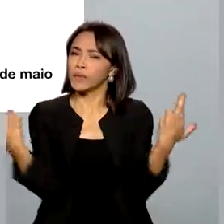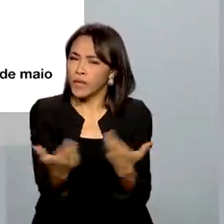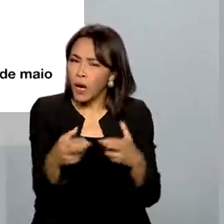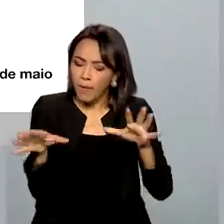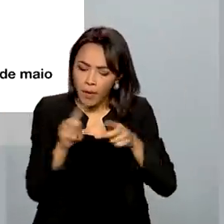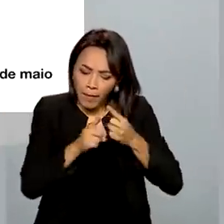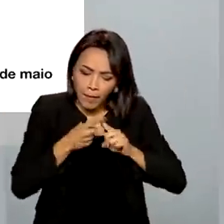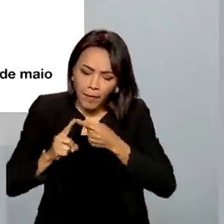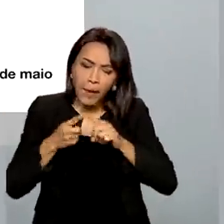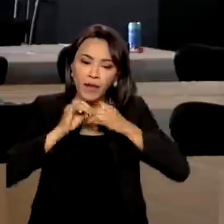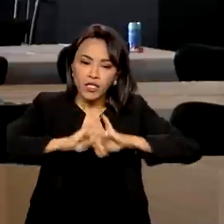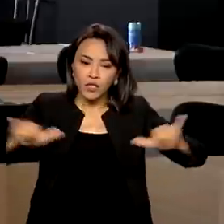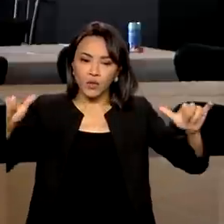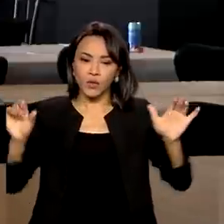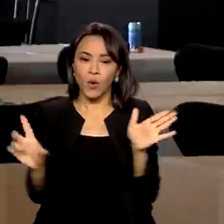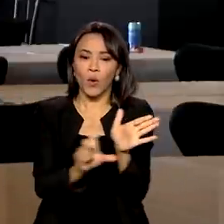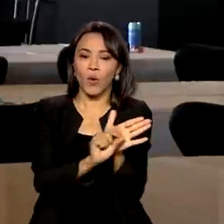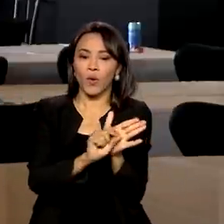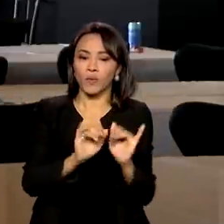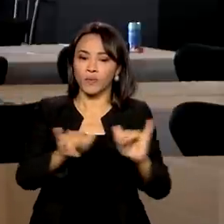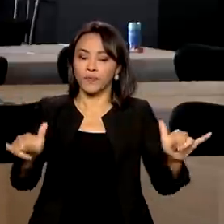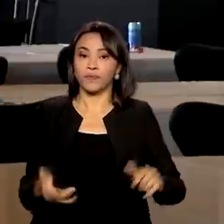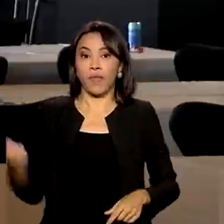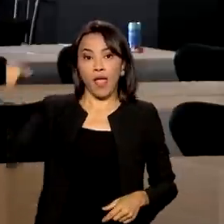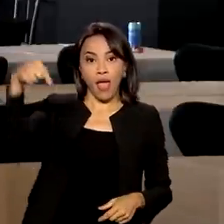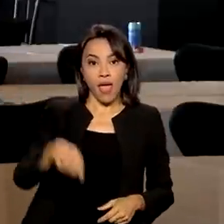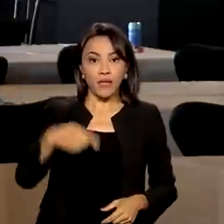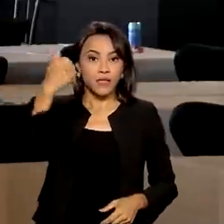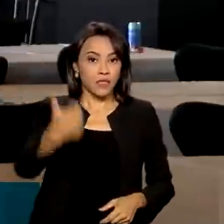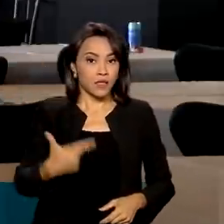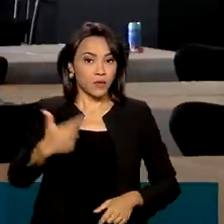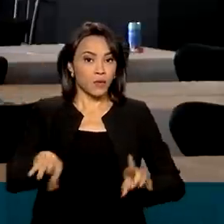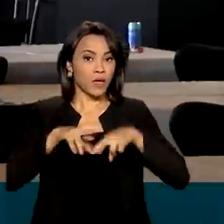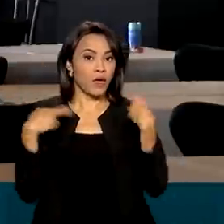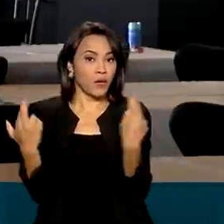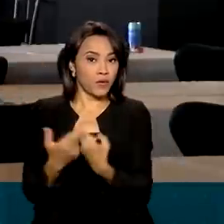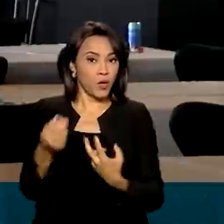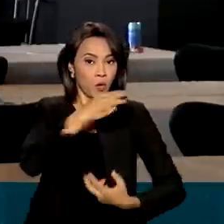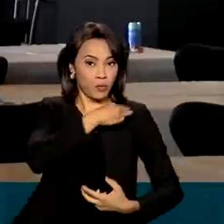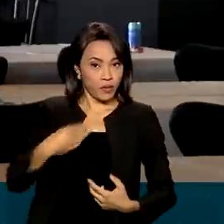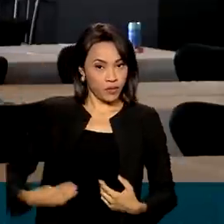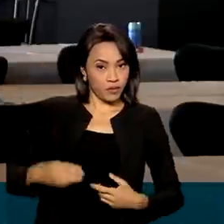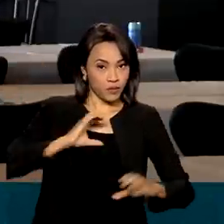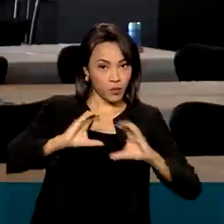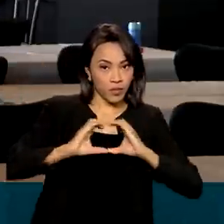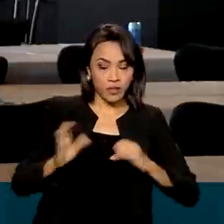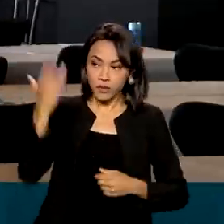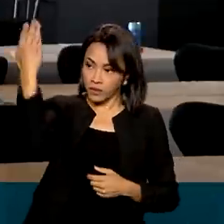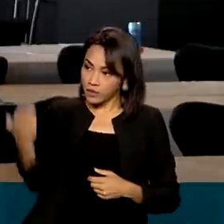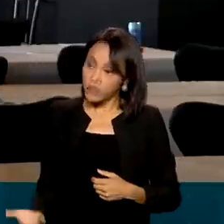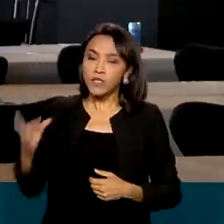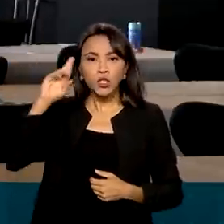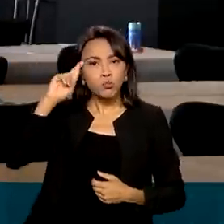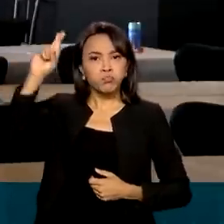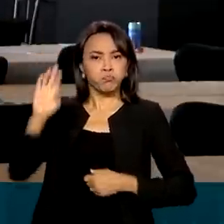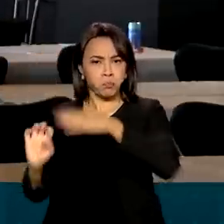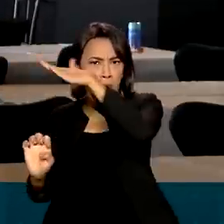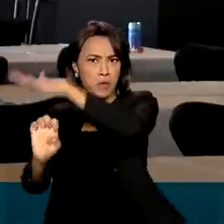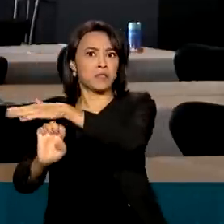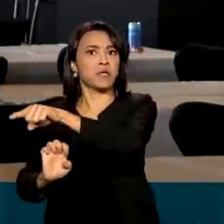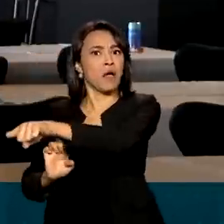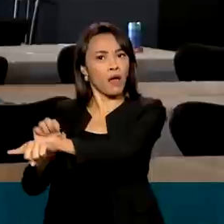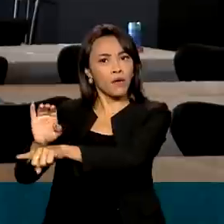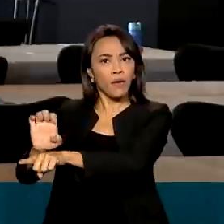a iniciativa no Twitter. Essa foi a segunda reunião entre o ministro das Comunicações, Fábio Faria, e o empresário Elon Musk, para